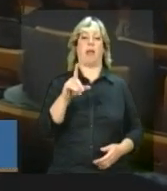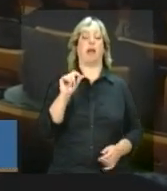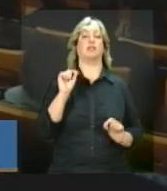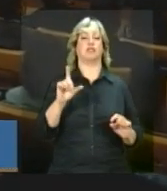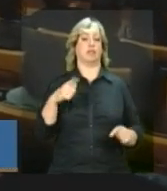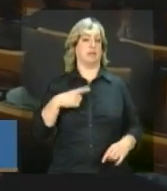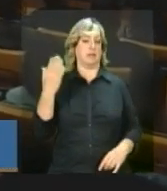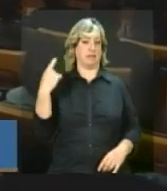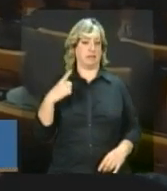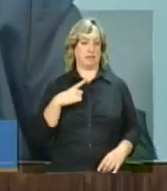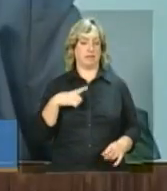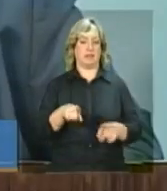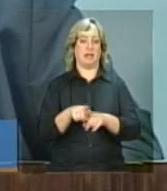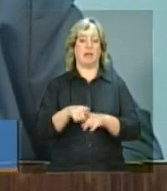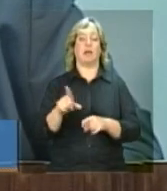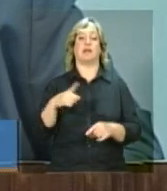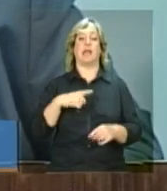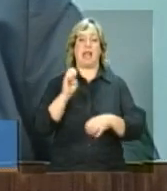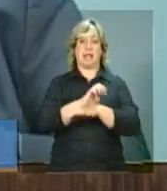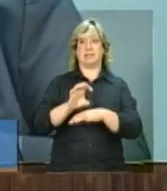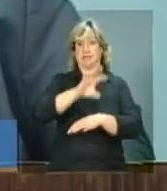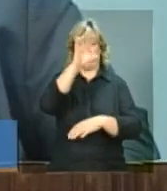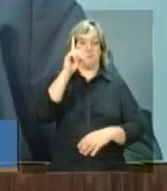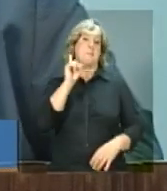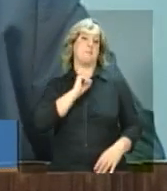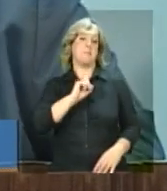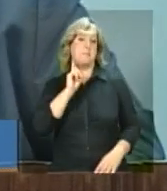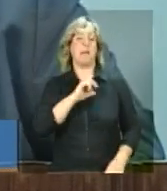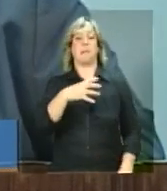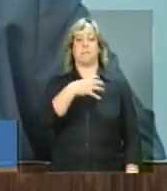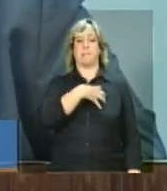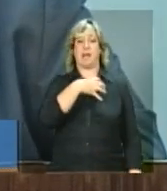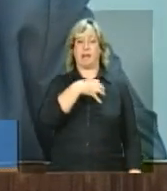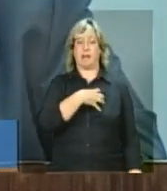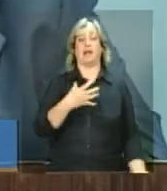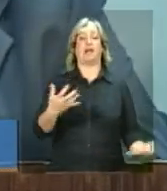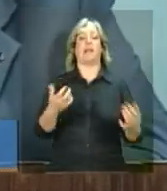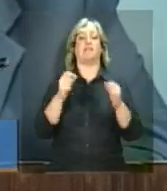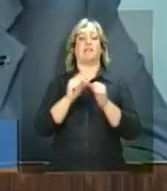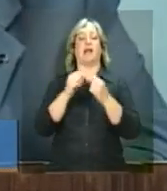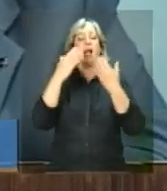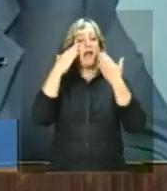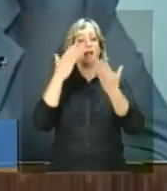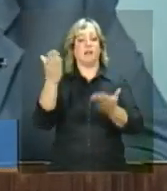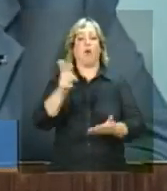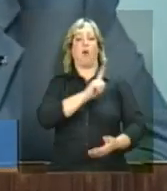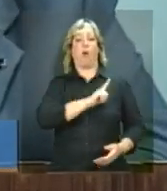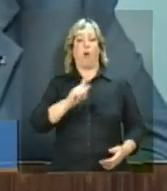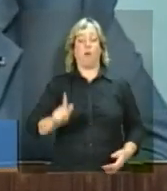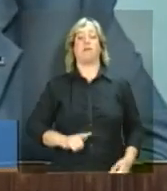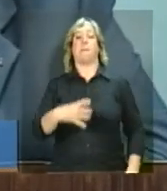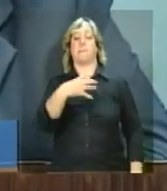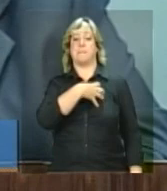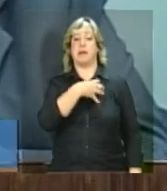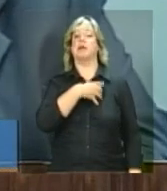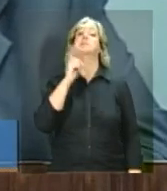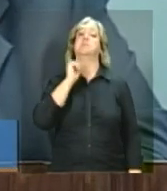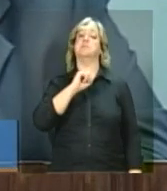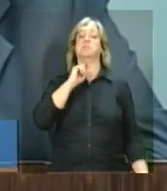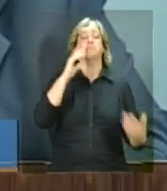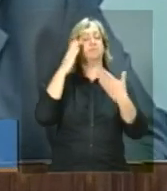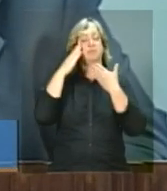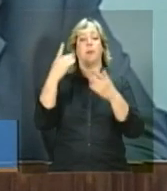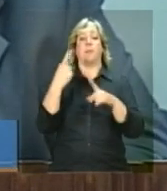à disposição nos estados de Minas Gerais e Bahia, e aqui quero fazer um agradecimento especial aos governos estaduais da Bahia e Minas Gerais, porque as